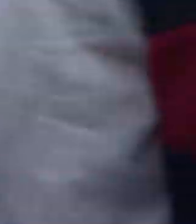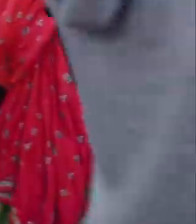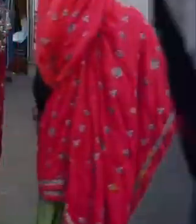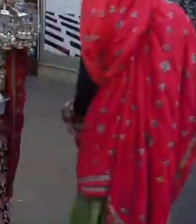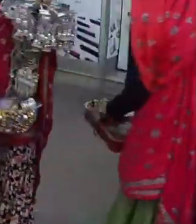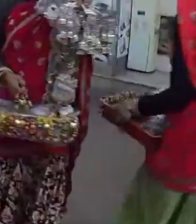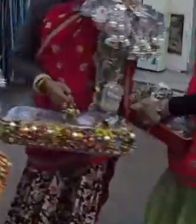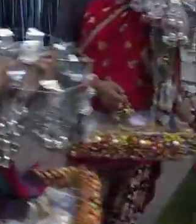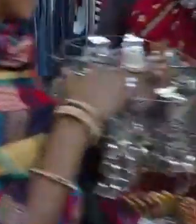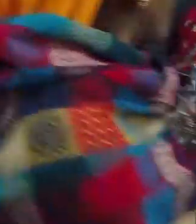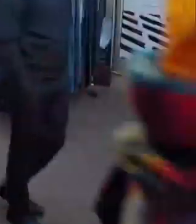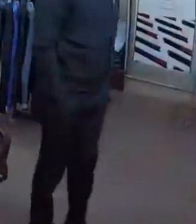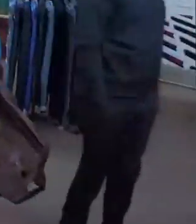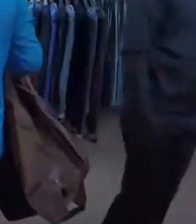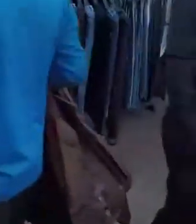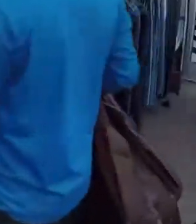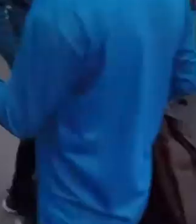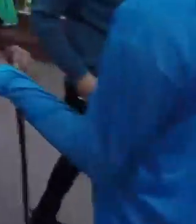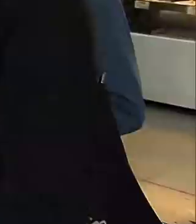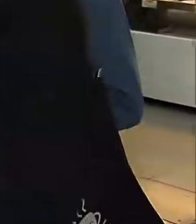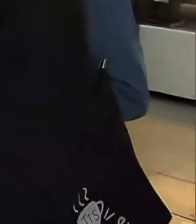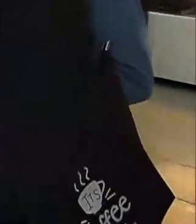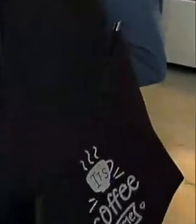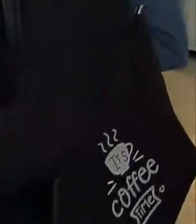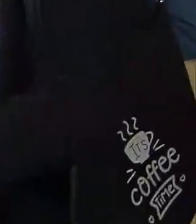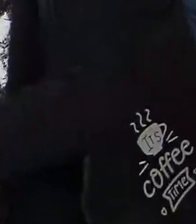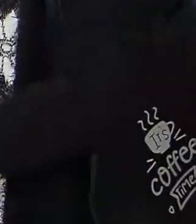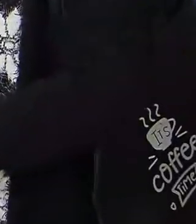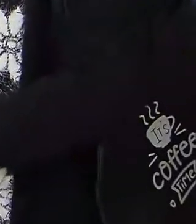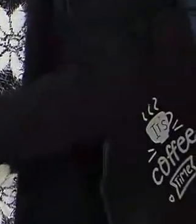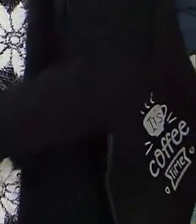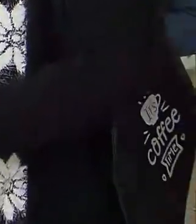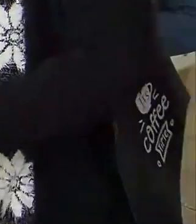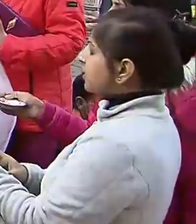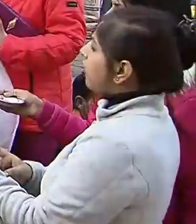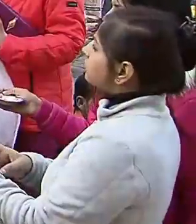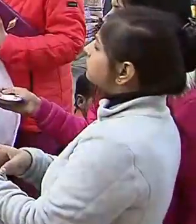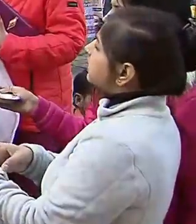Transcrição Transcrição e Legendas Quintena Coelho